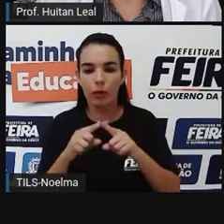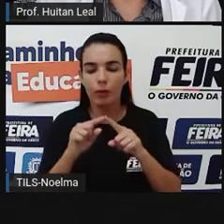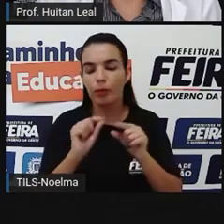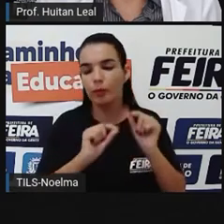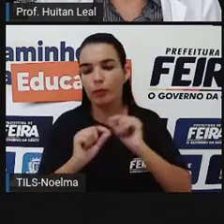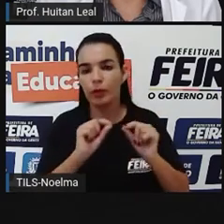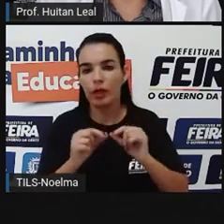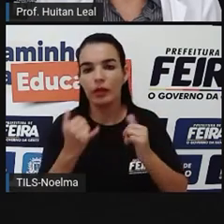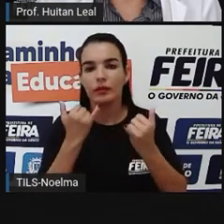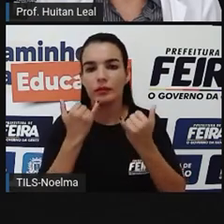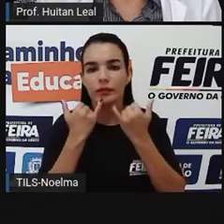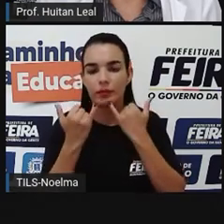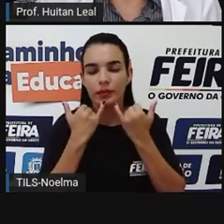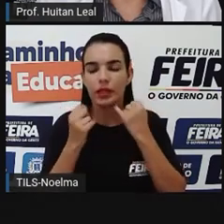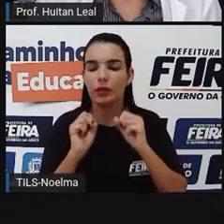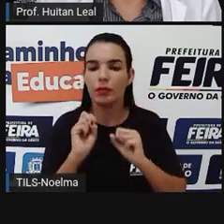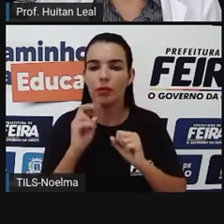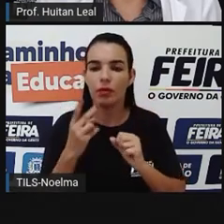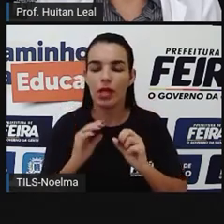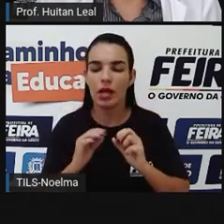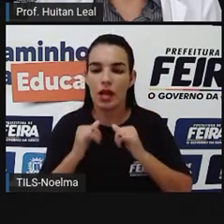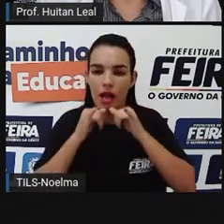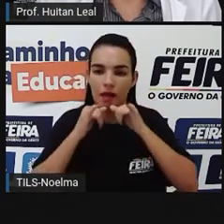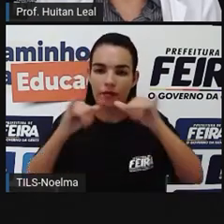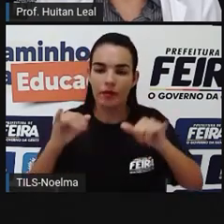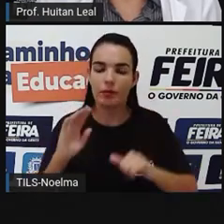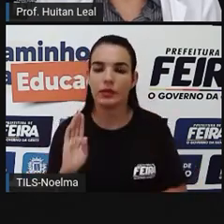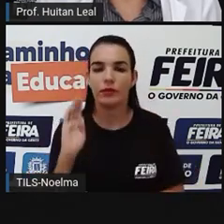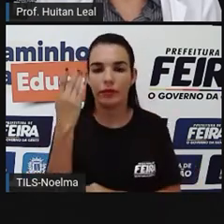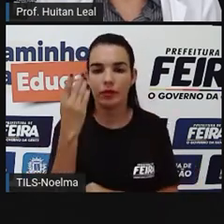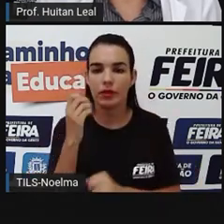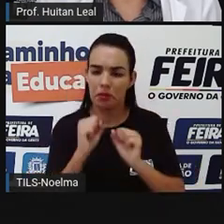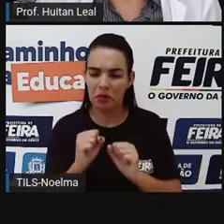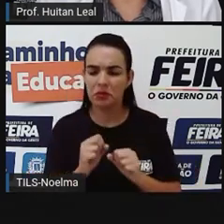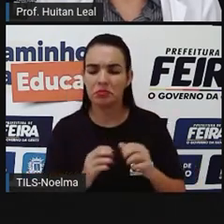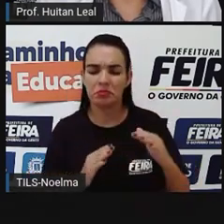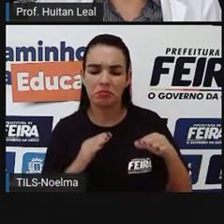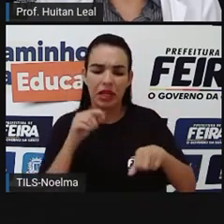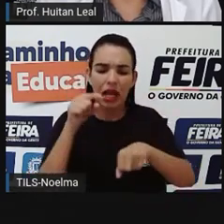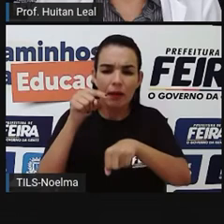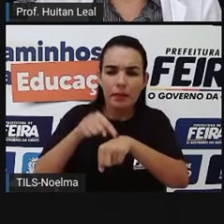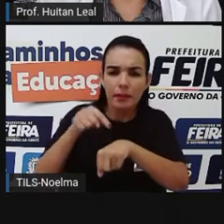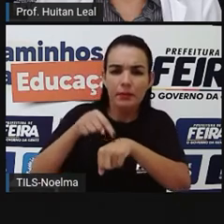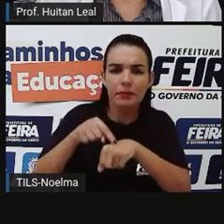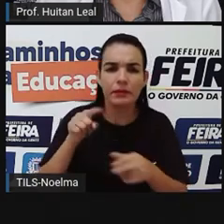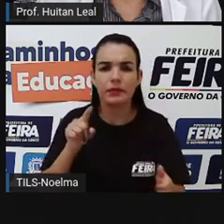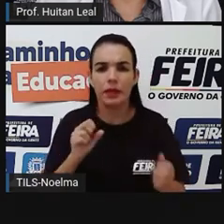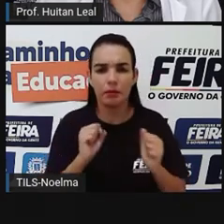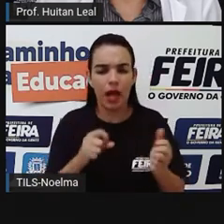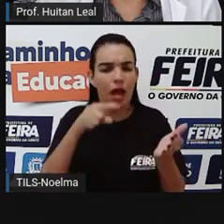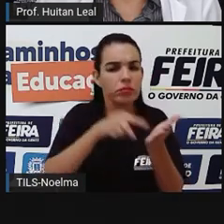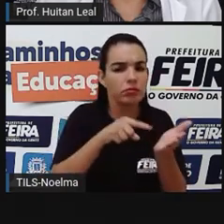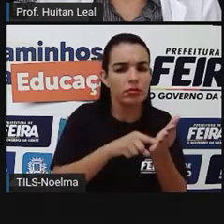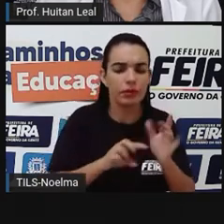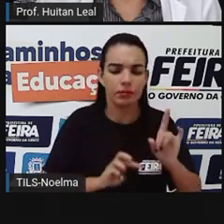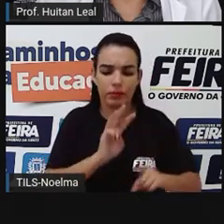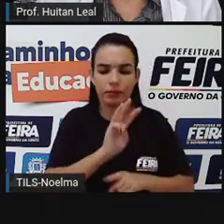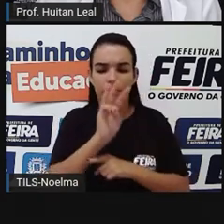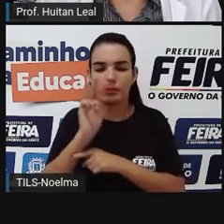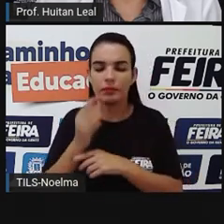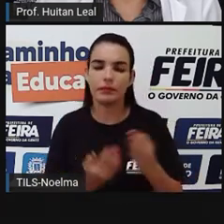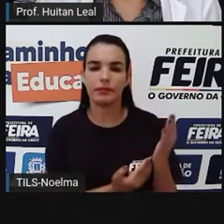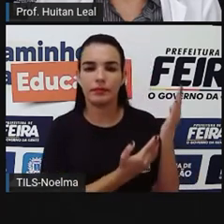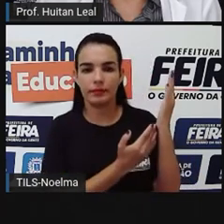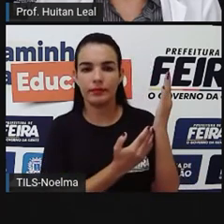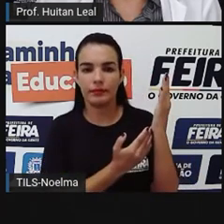você tiver interesse, então acesse esses links para você obter mais informações sobre as